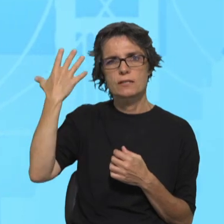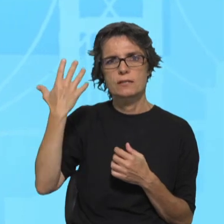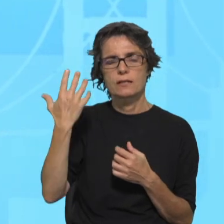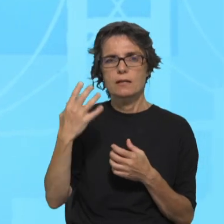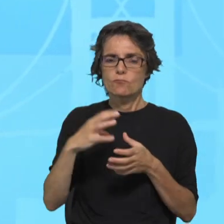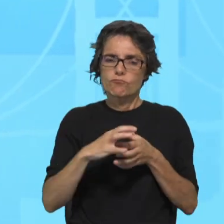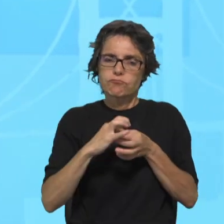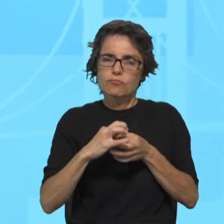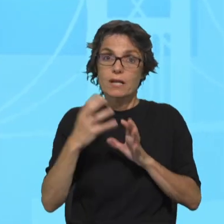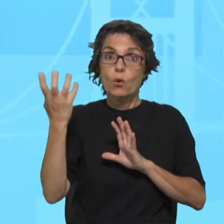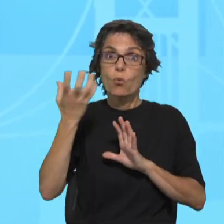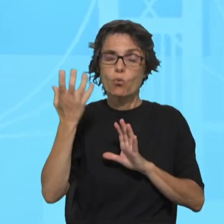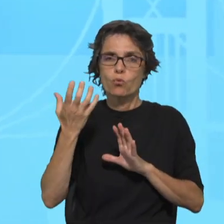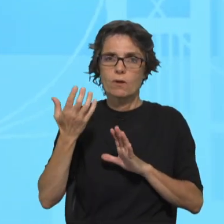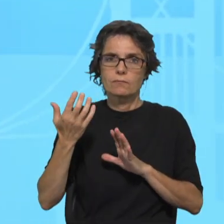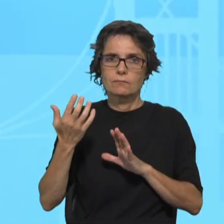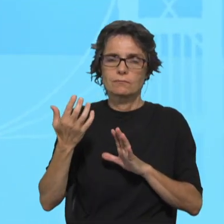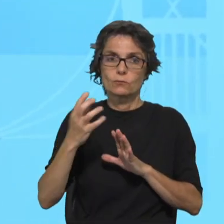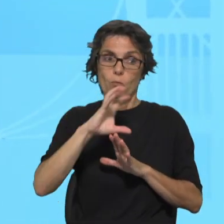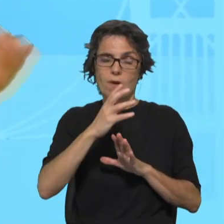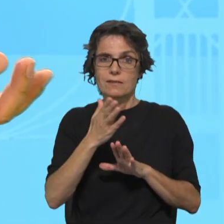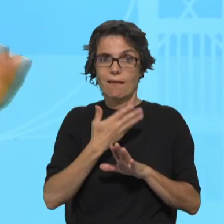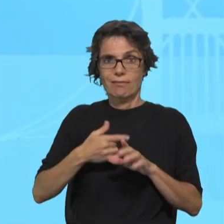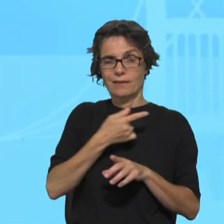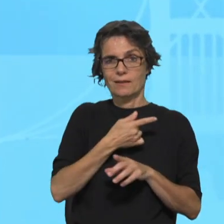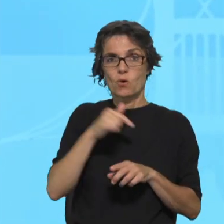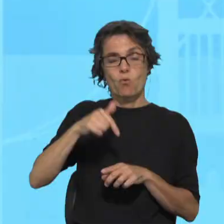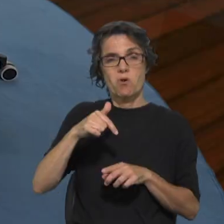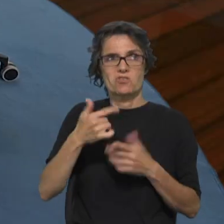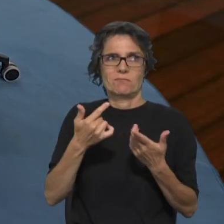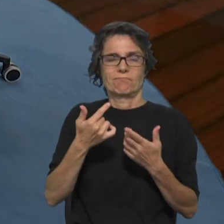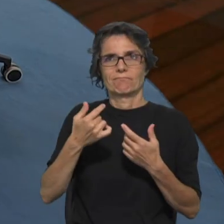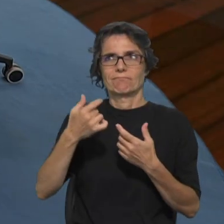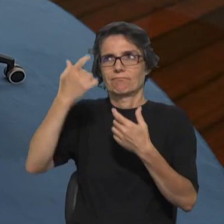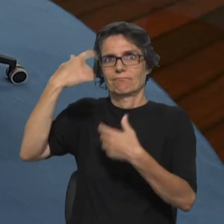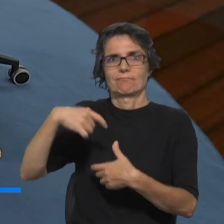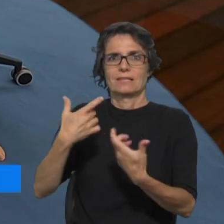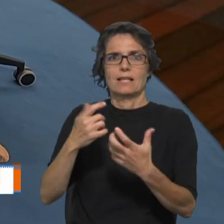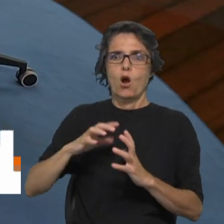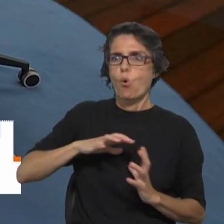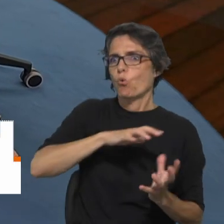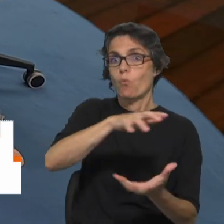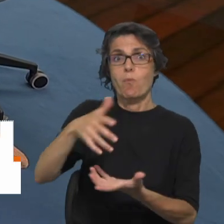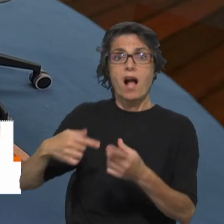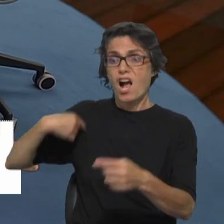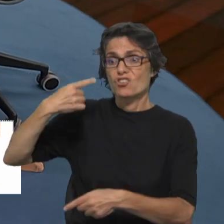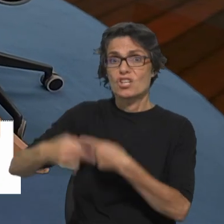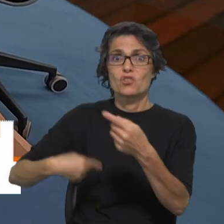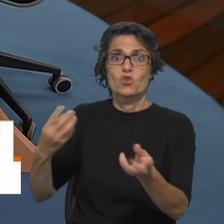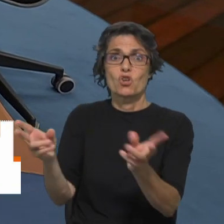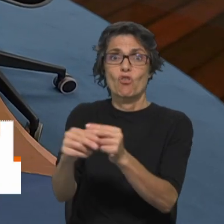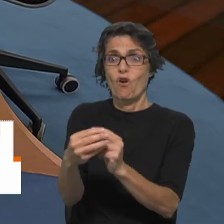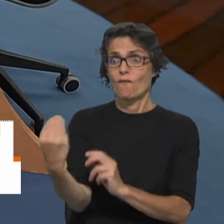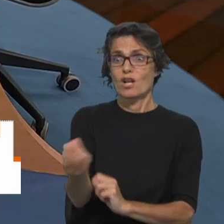à cultura de origem, hoje há assim um, hoje já se é cidadão global, não é? As novas gerações já nasceram e já